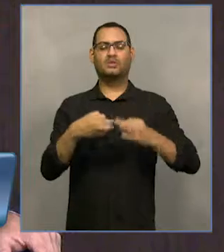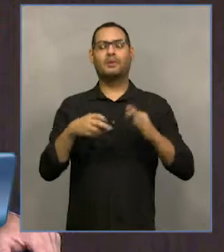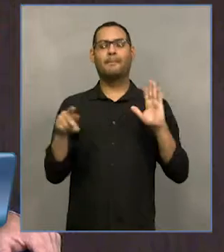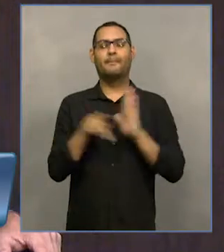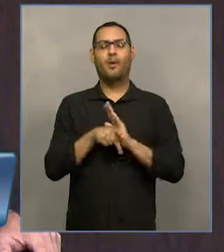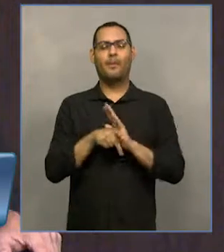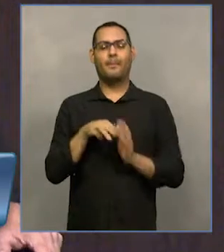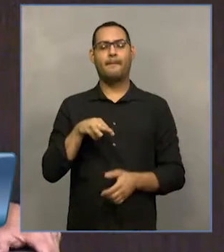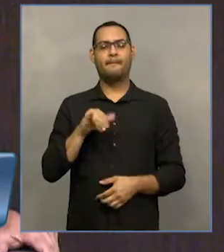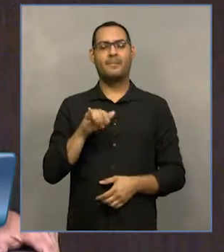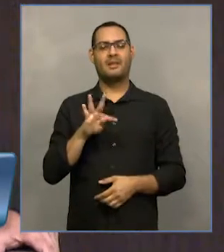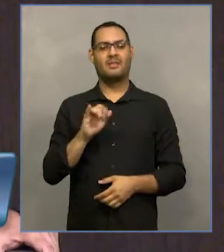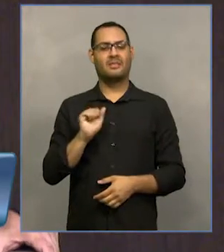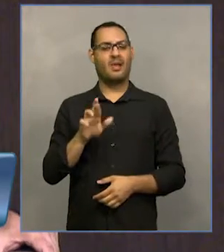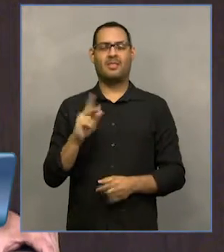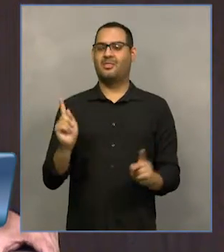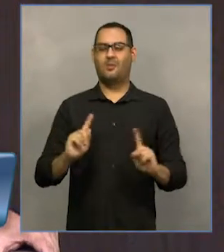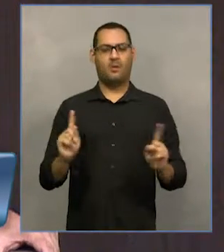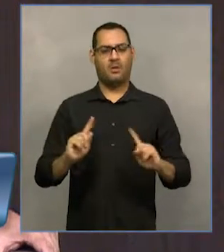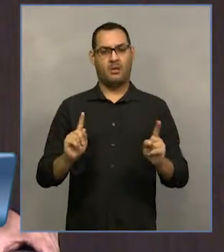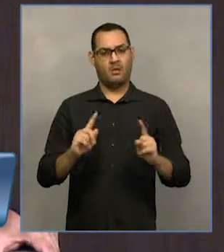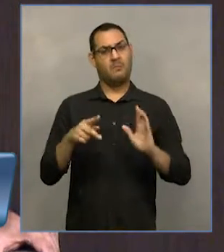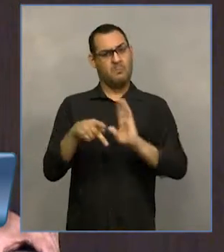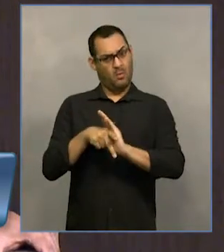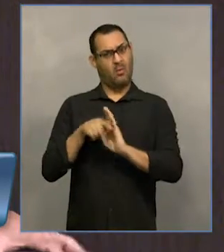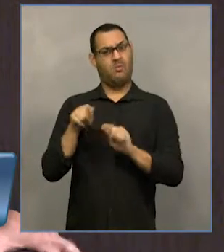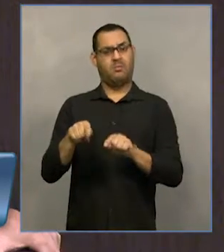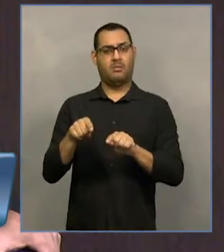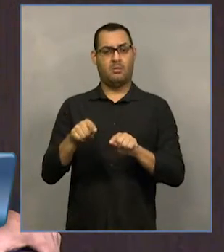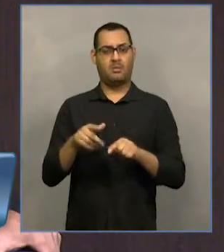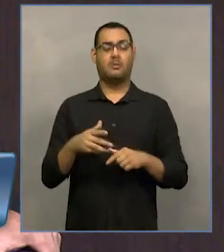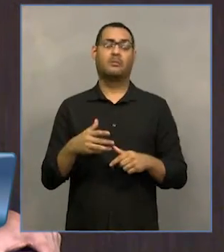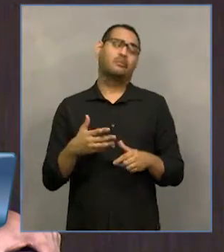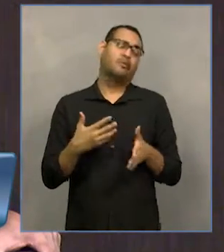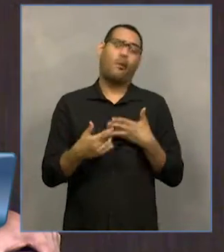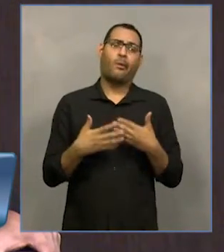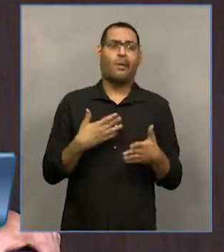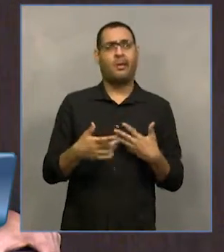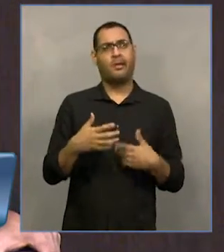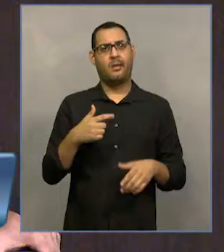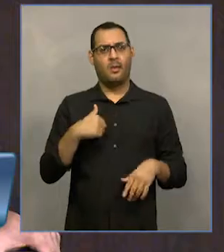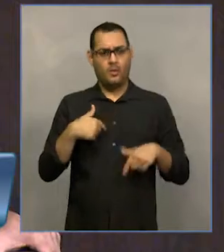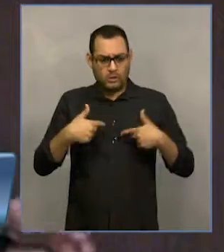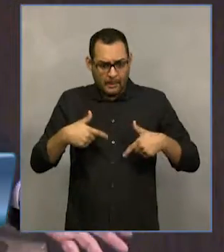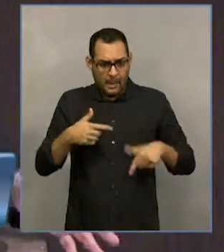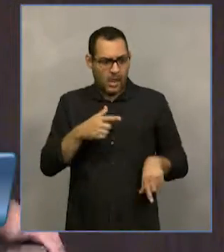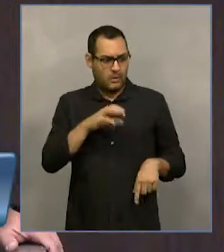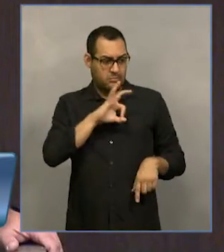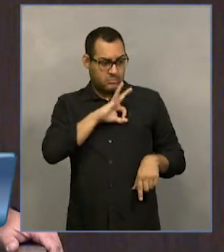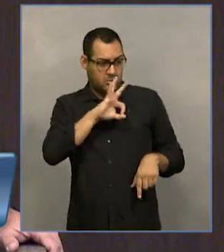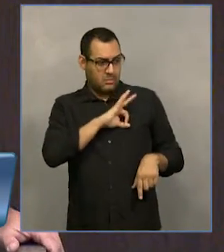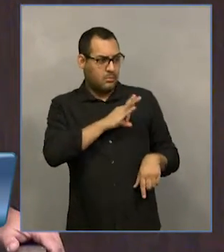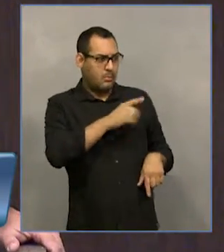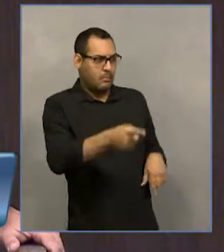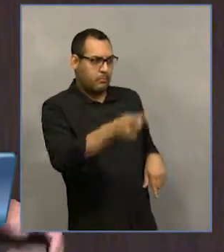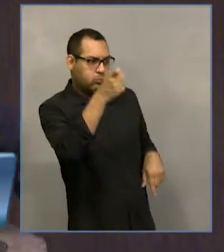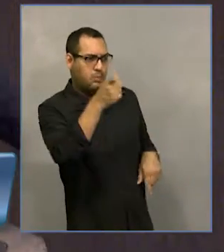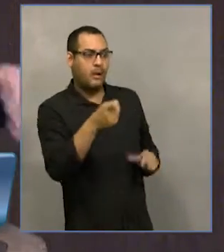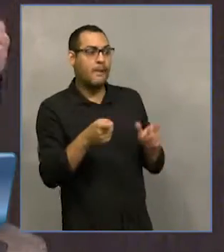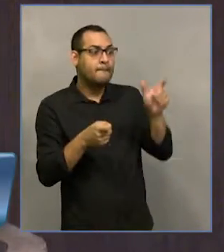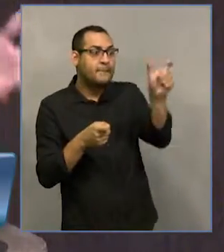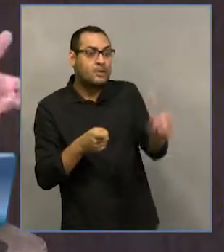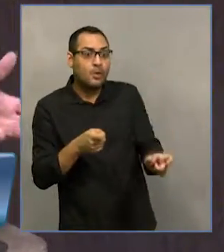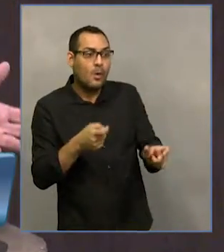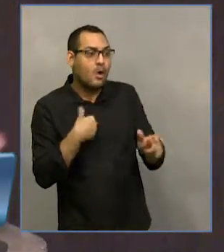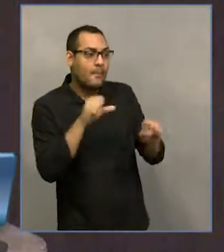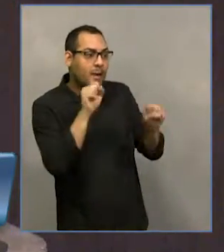vida cometidos por militares das forças armadas, mesmo que em missão, cometidos contra civis, sejam julgados pela justiça militar. Foi